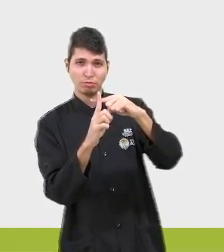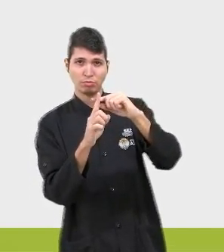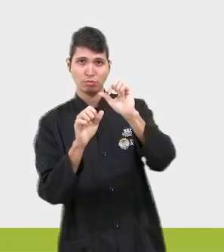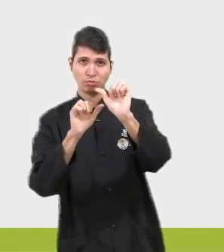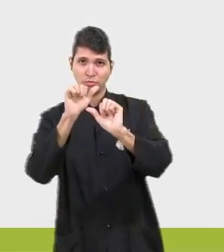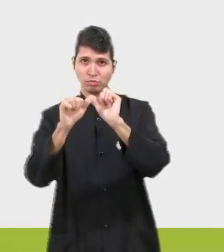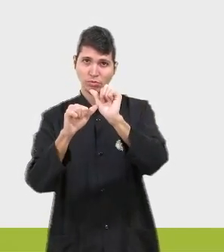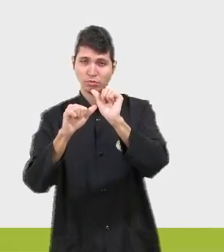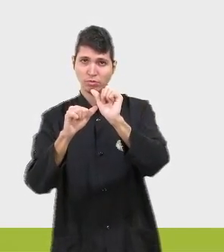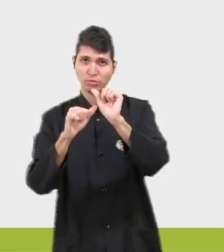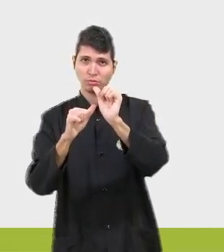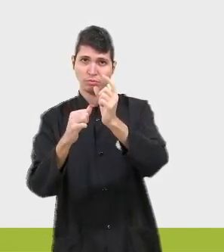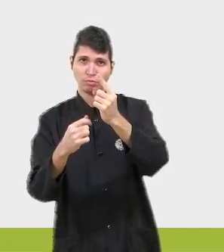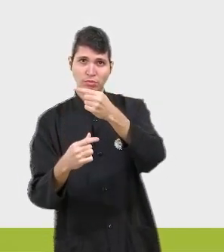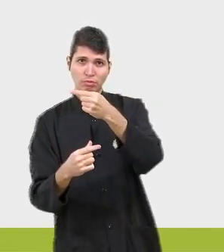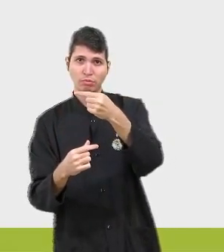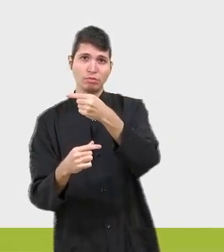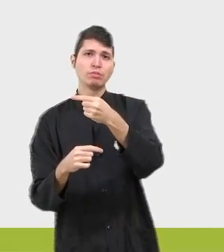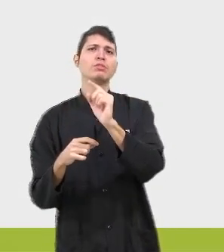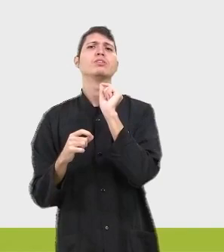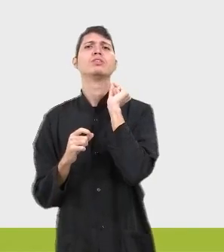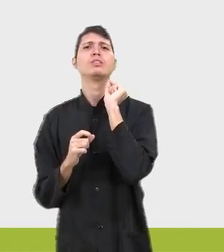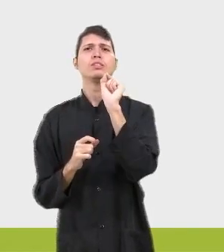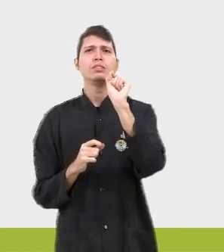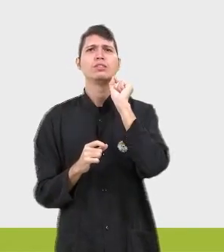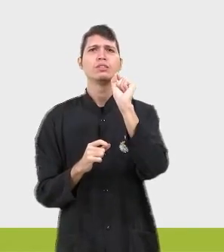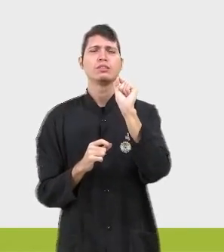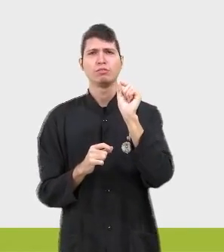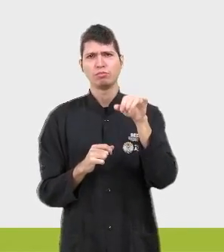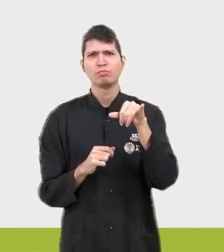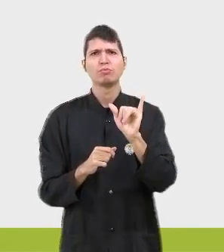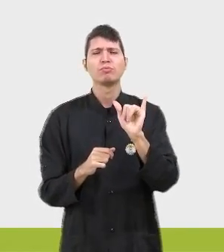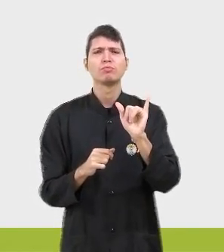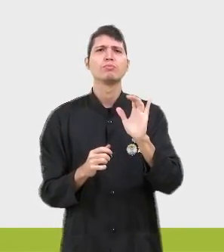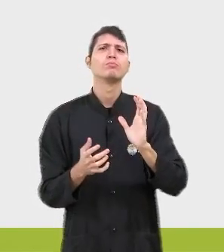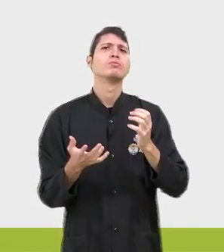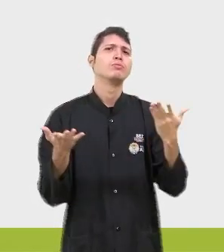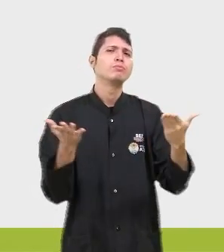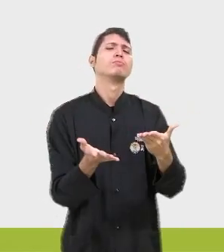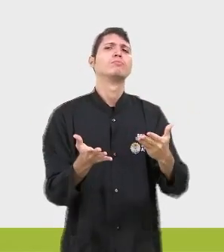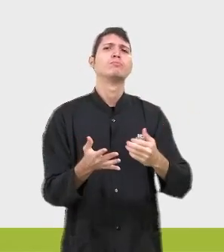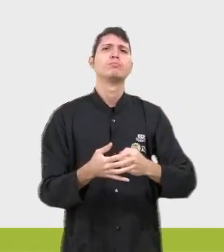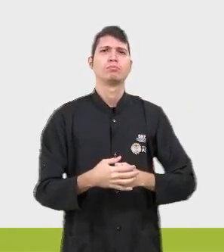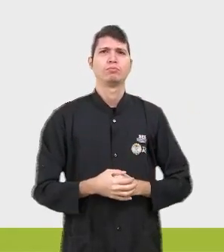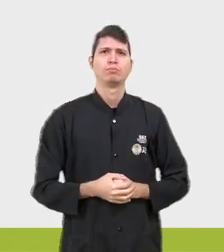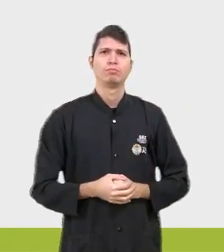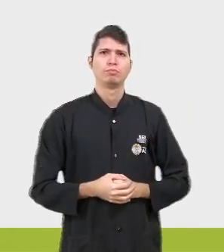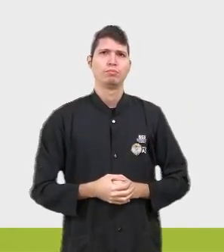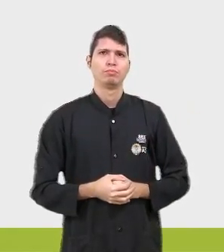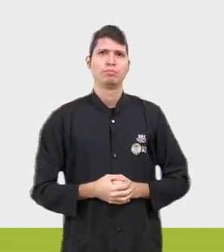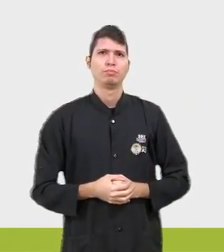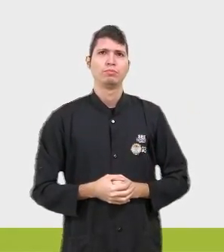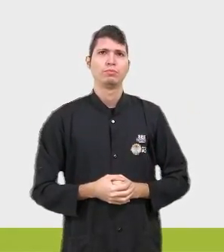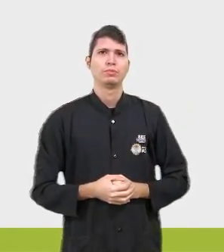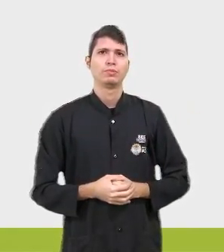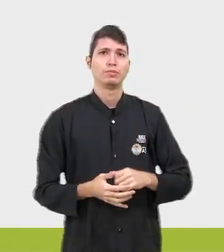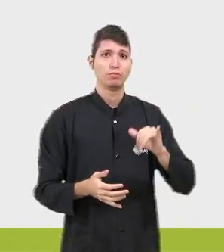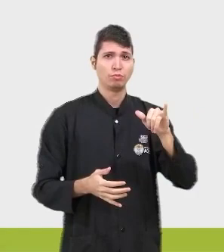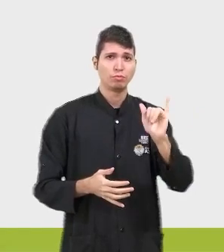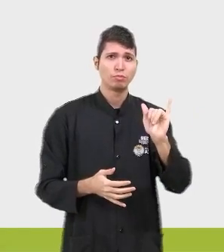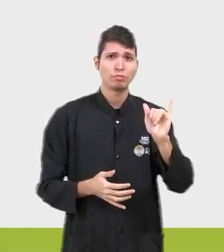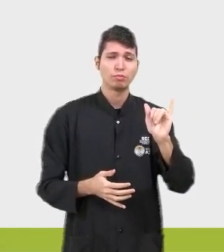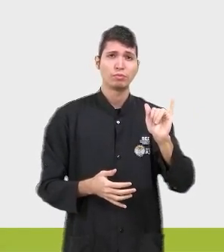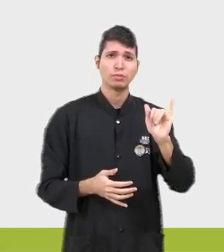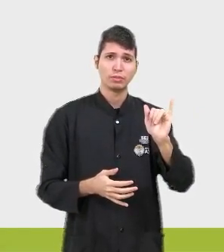quem é Y agora? Quem é Y agora? O Y corresponde a 20 menos X.